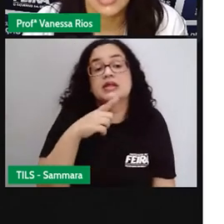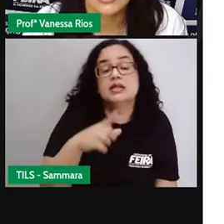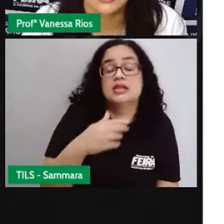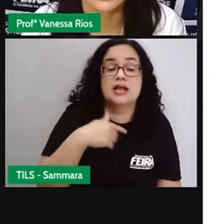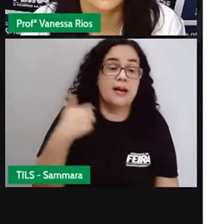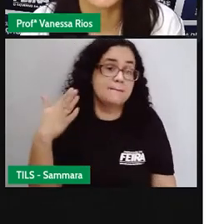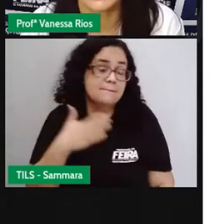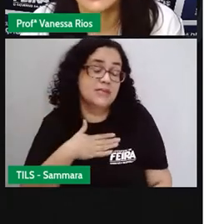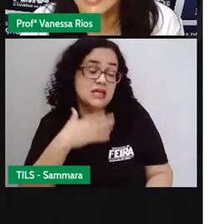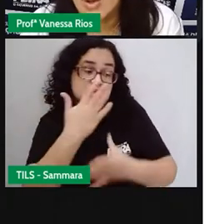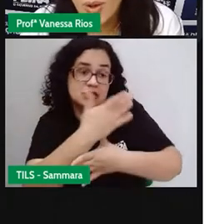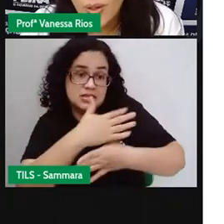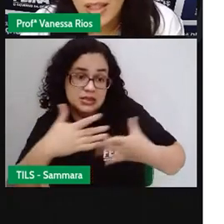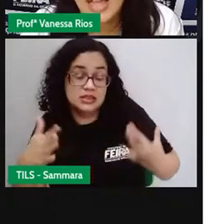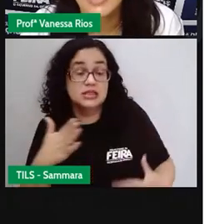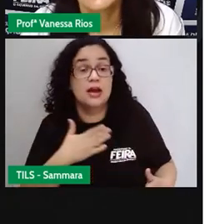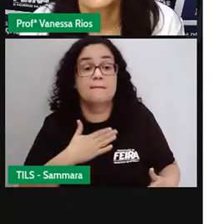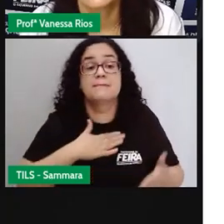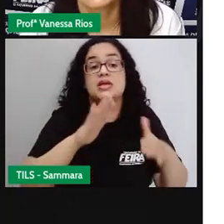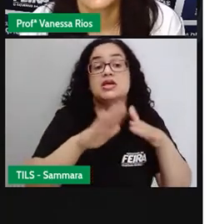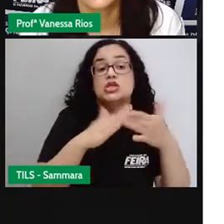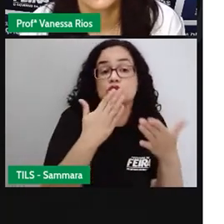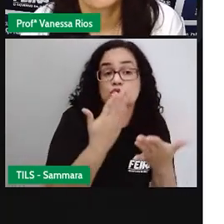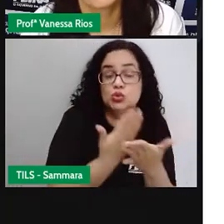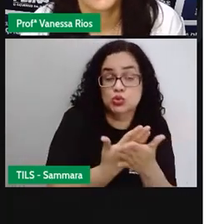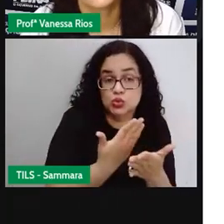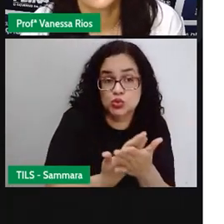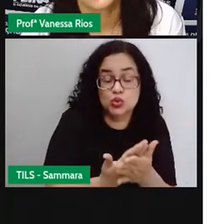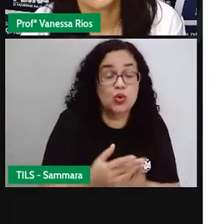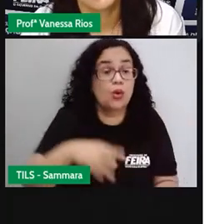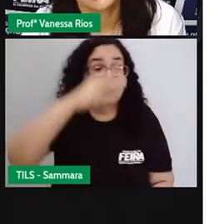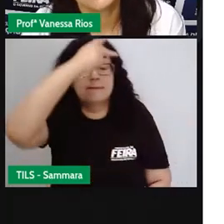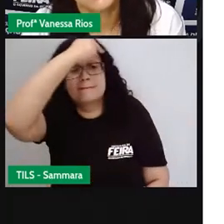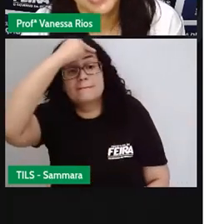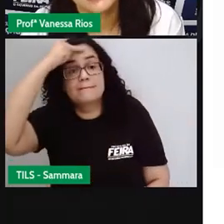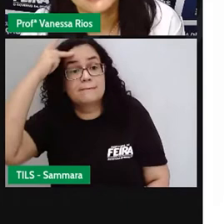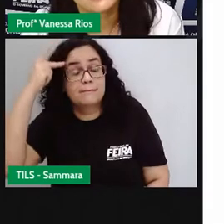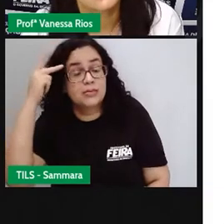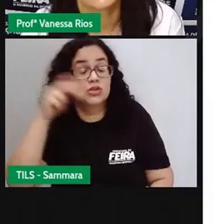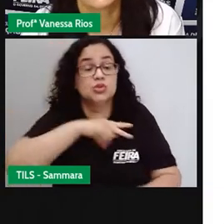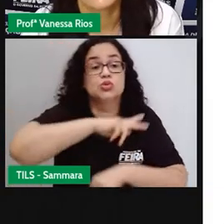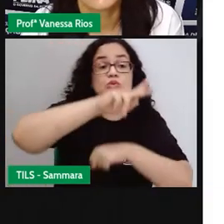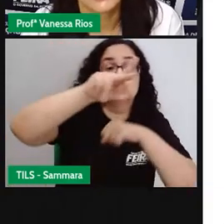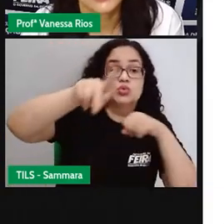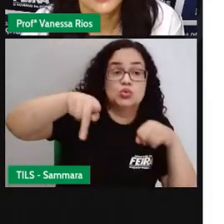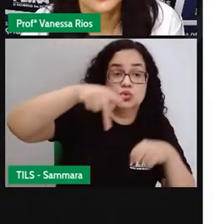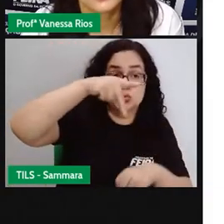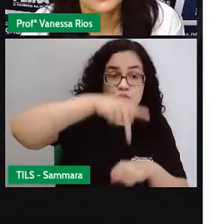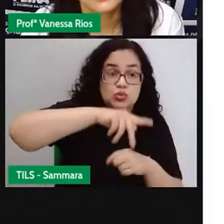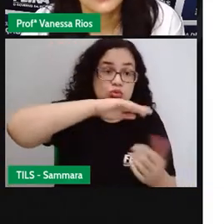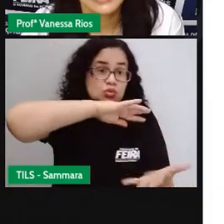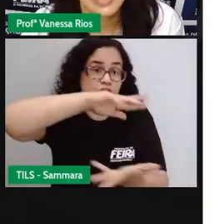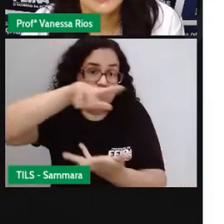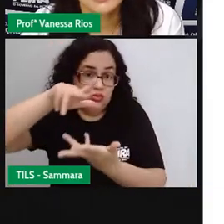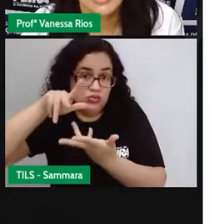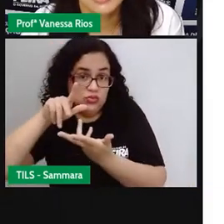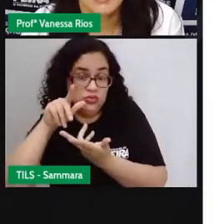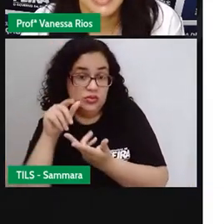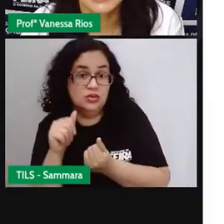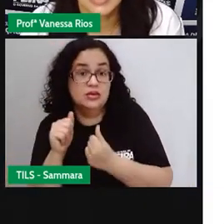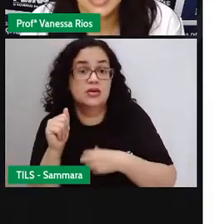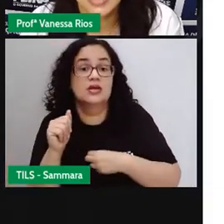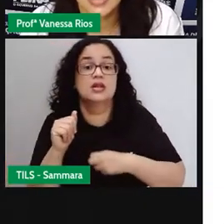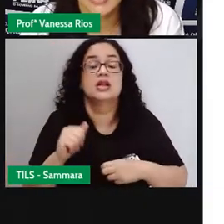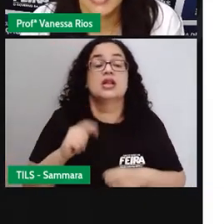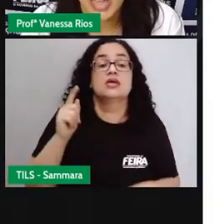cidade, seja na minha escola, seja aí como pessoa que mora em um país, que mora em um mundo. E aí Monteiro